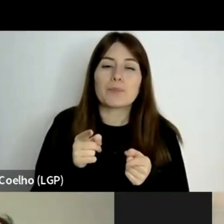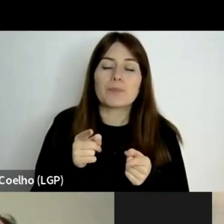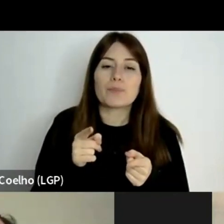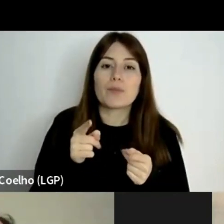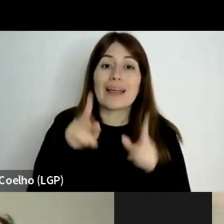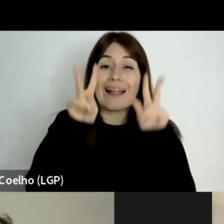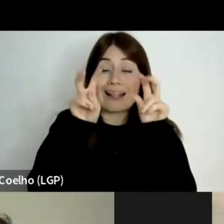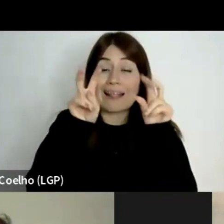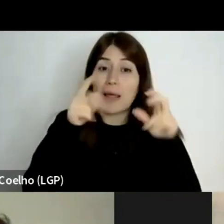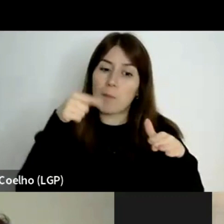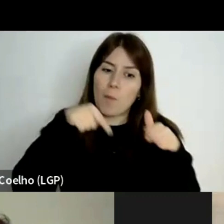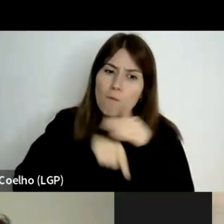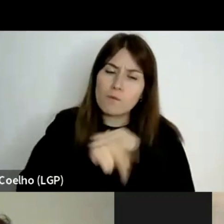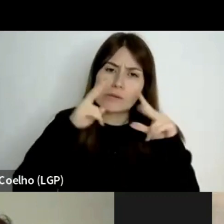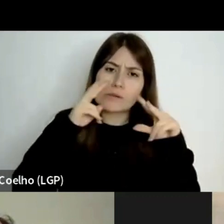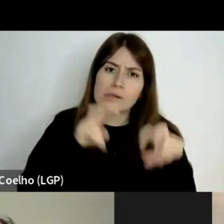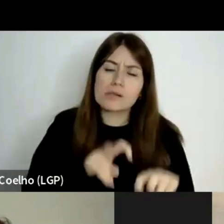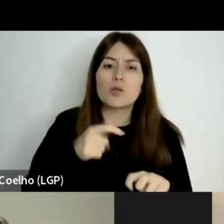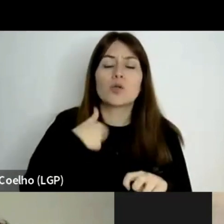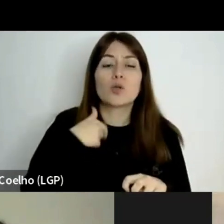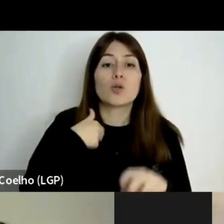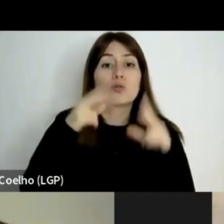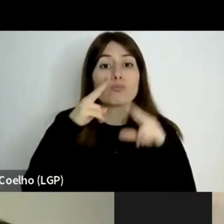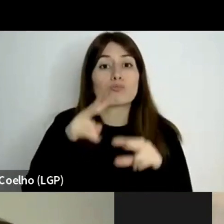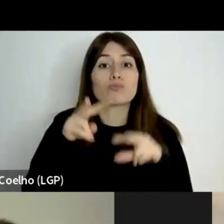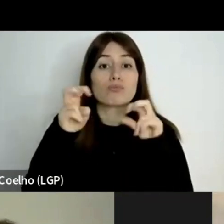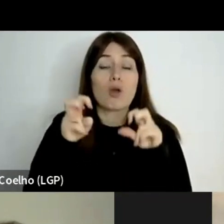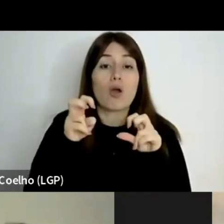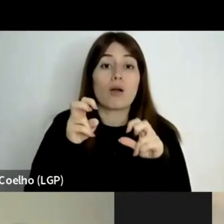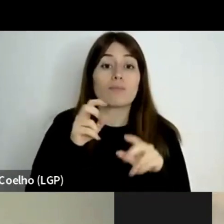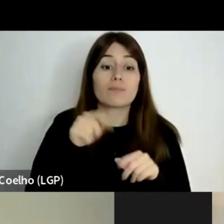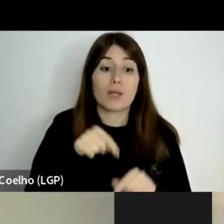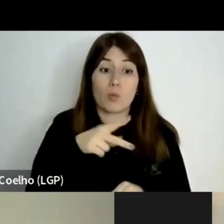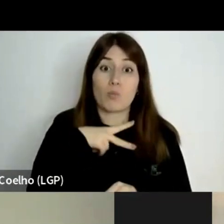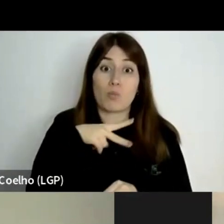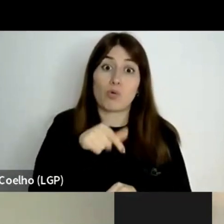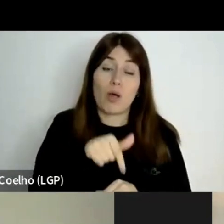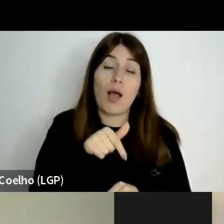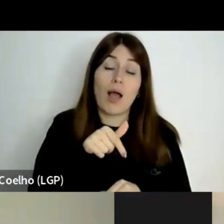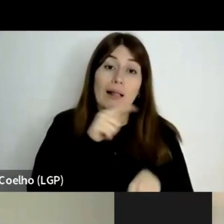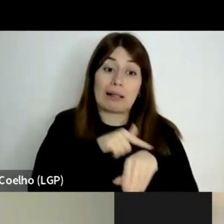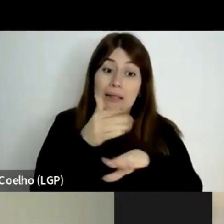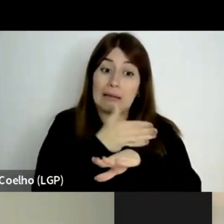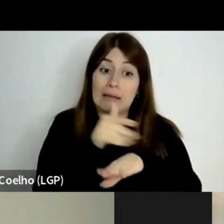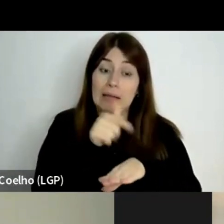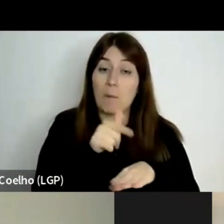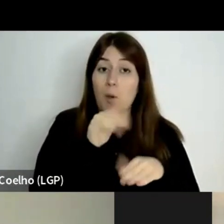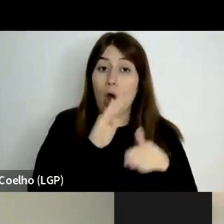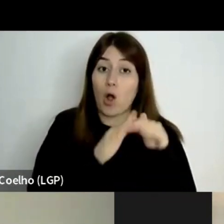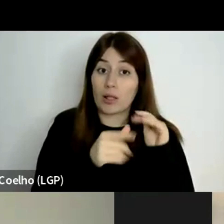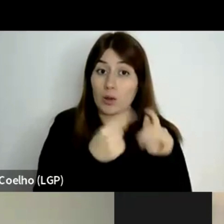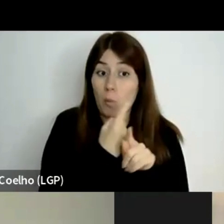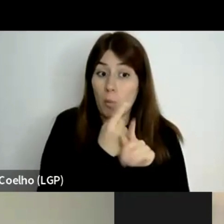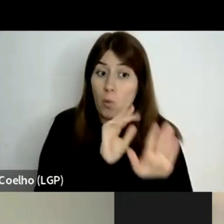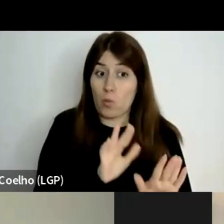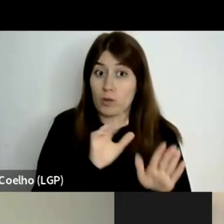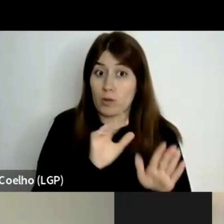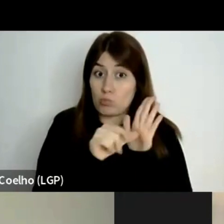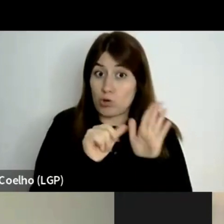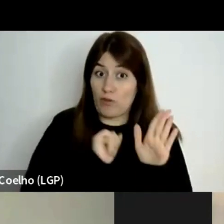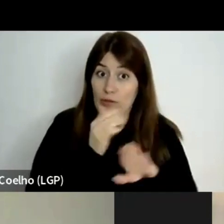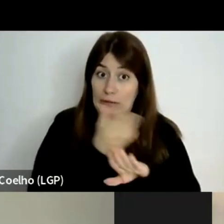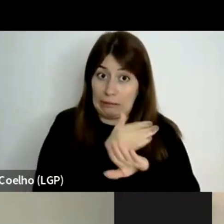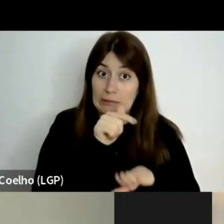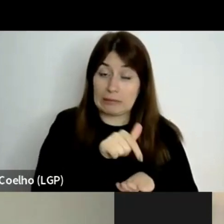tema e descubro que, ao contrário do que estava a acontecer em Portugal naquela altura em que fiz o meu projeto, em que a